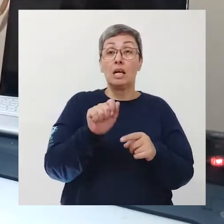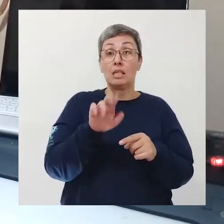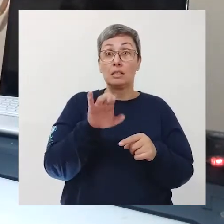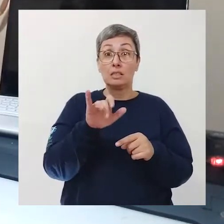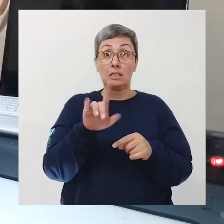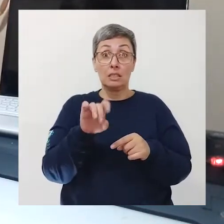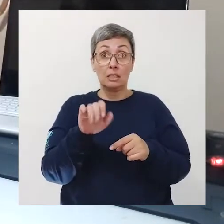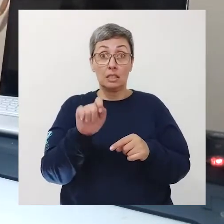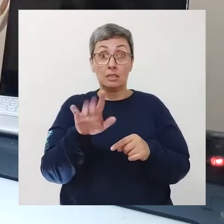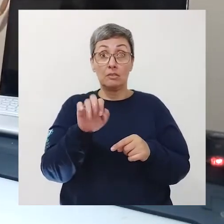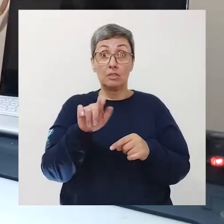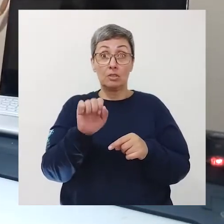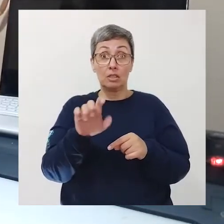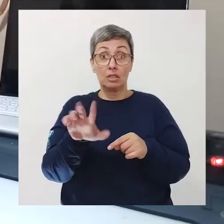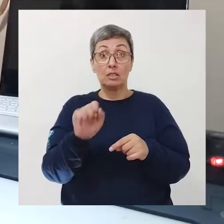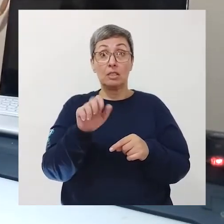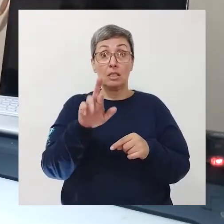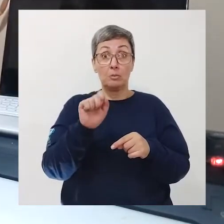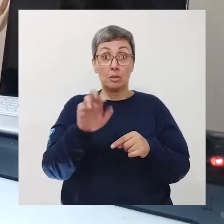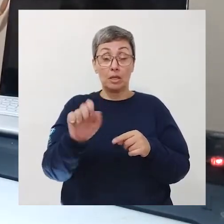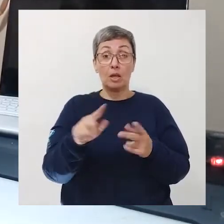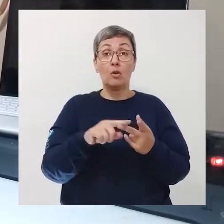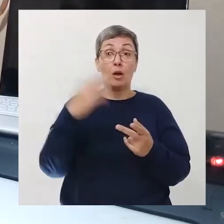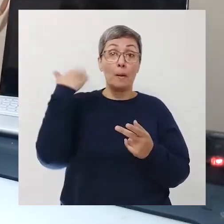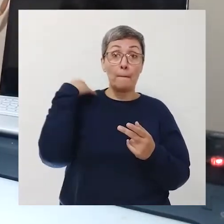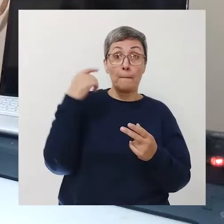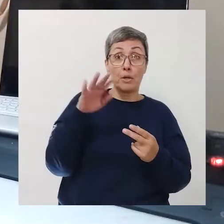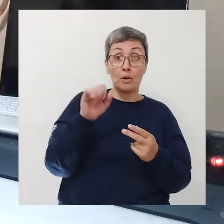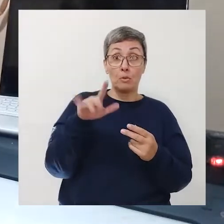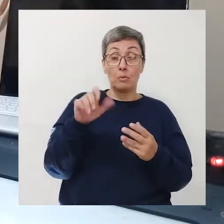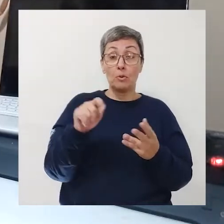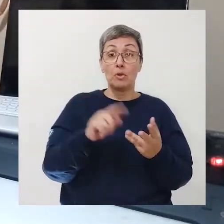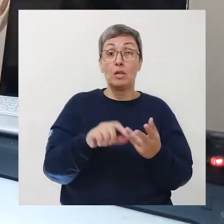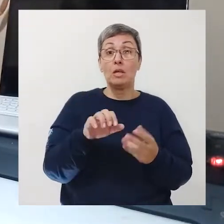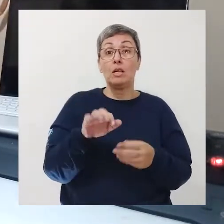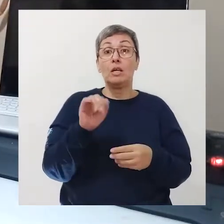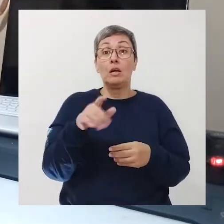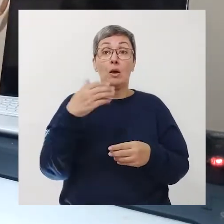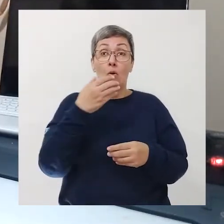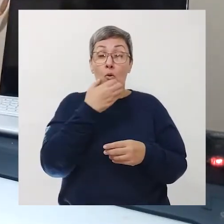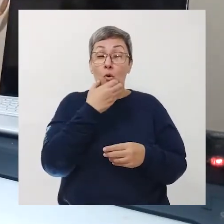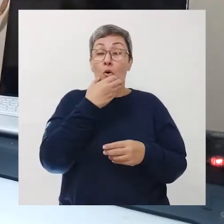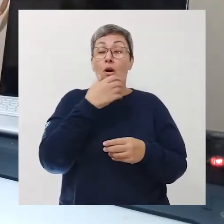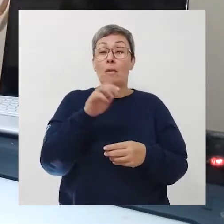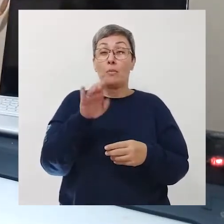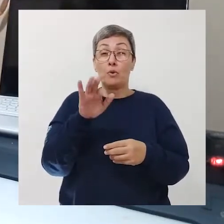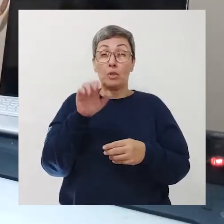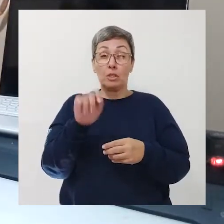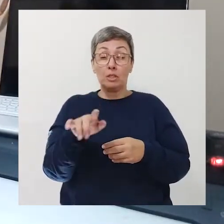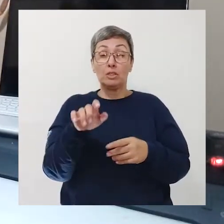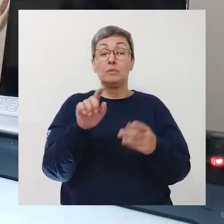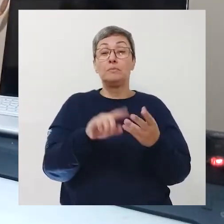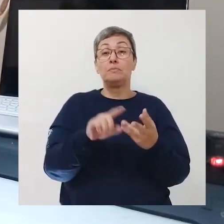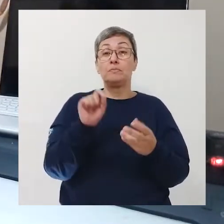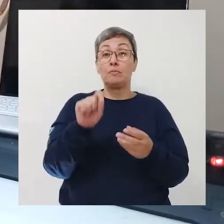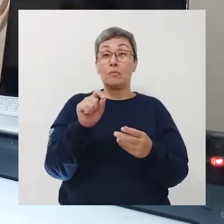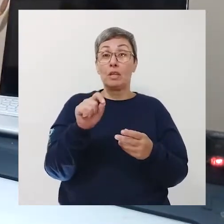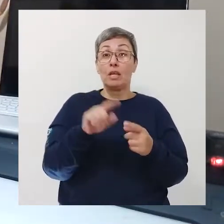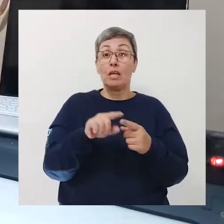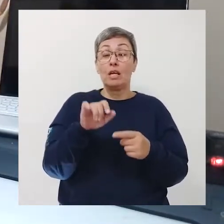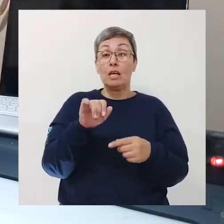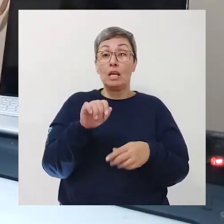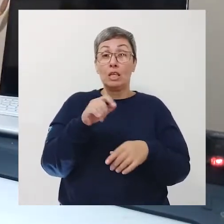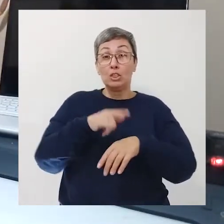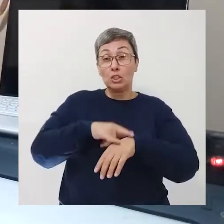vascular cerebral a pneumonia a efiseme bronquite crônica a infecção